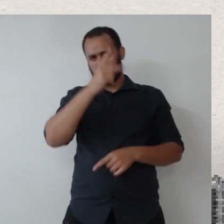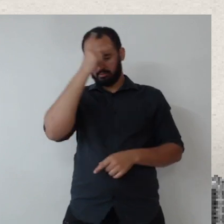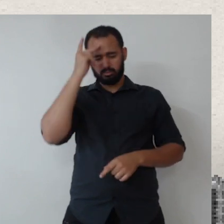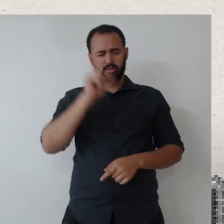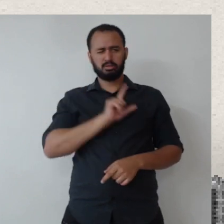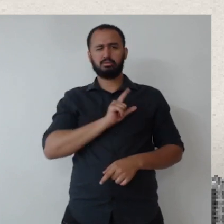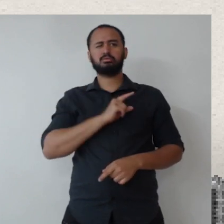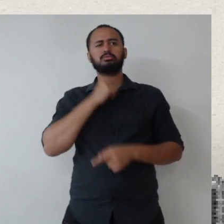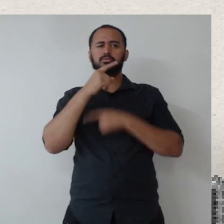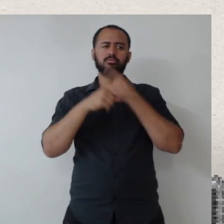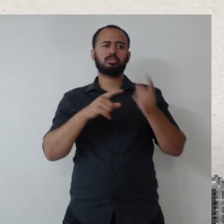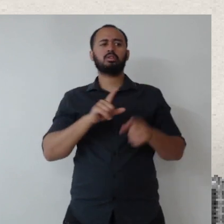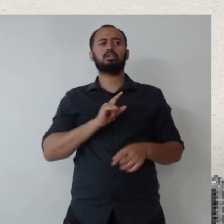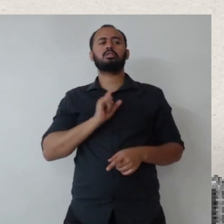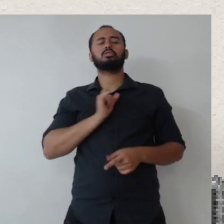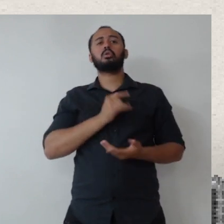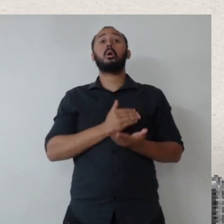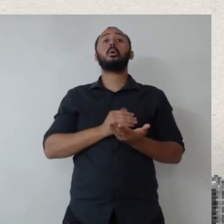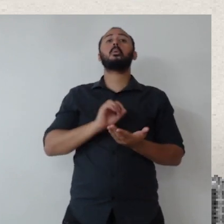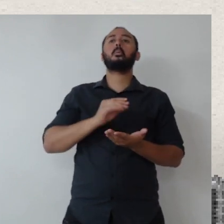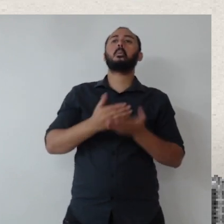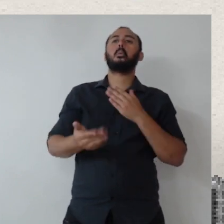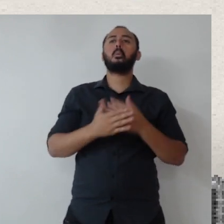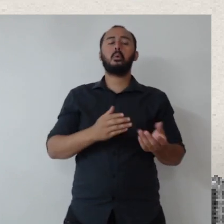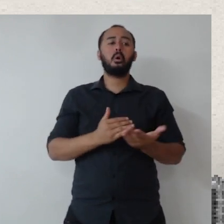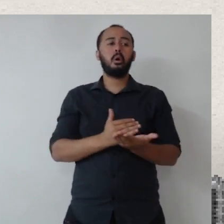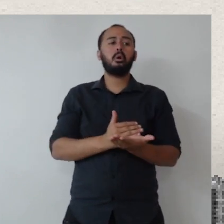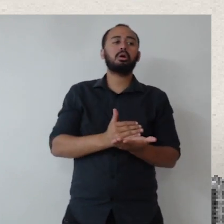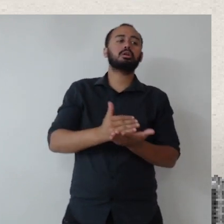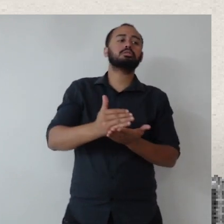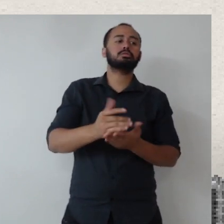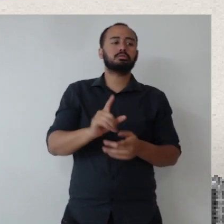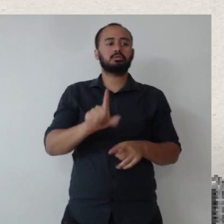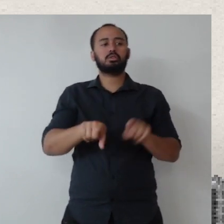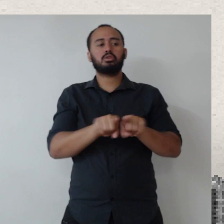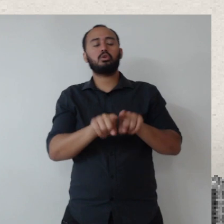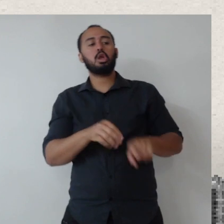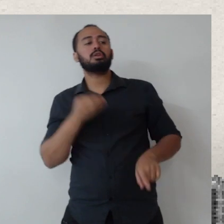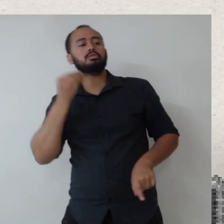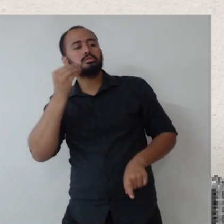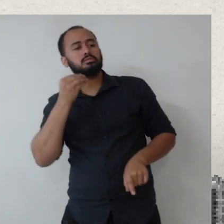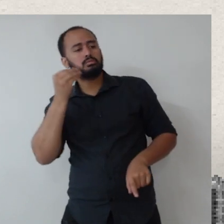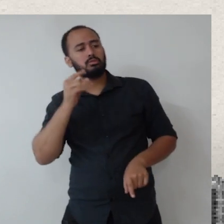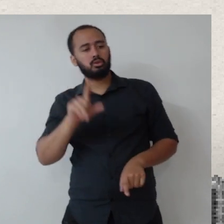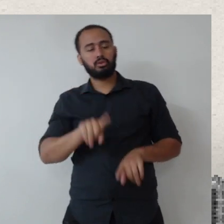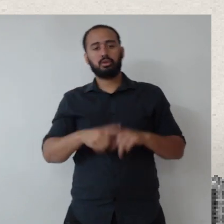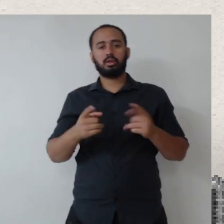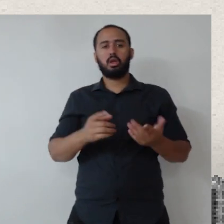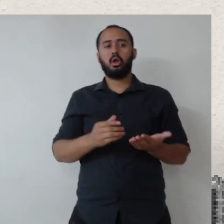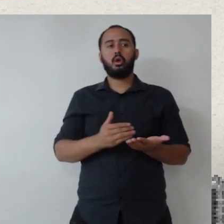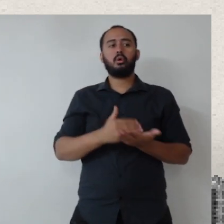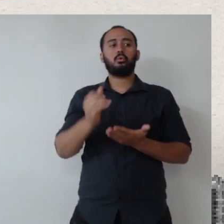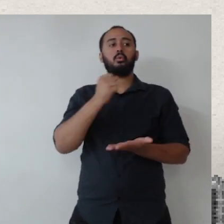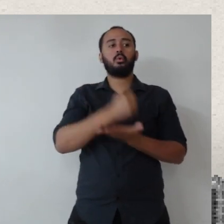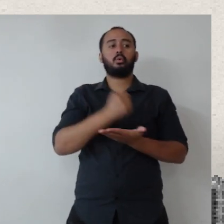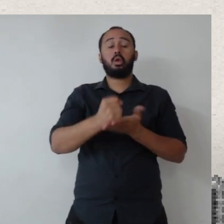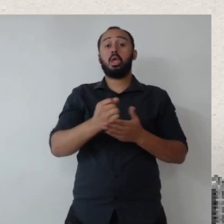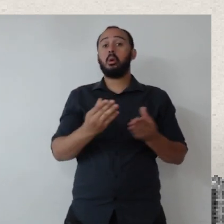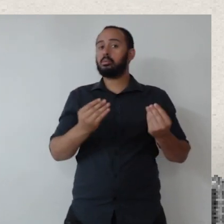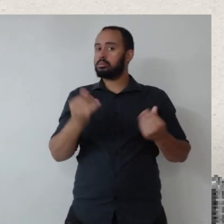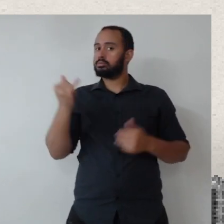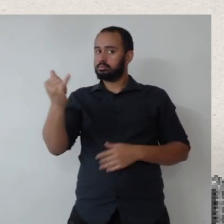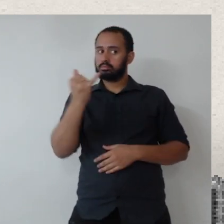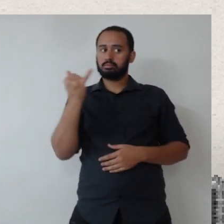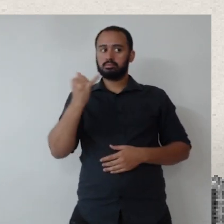E outras iniciativas também, experiências. Mas essa questão que foi levantada das contratações é muito